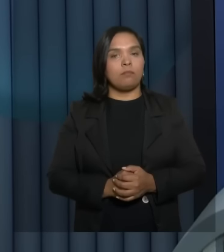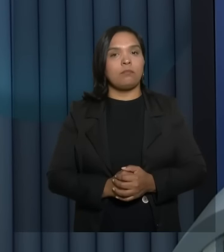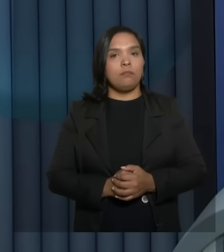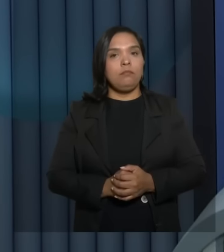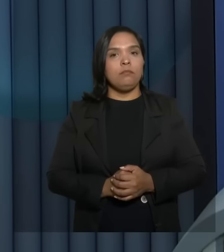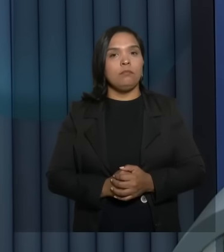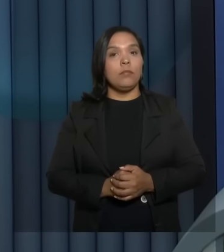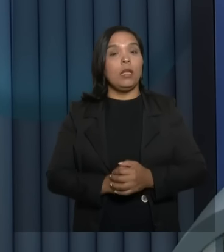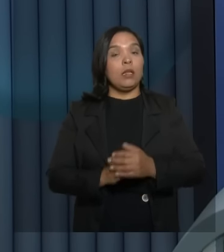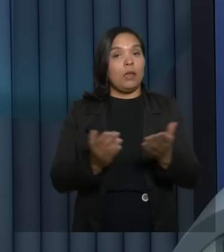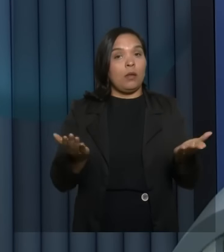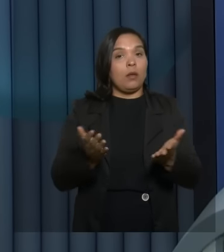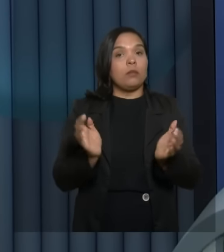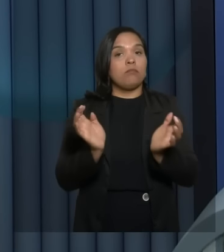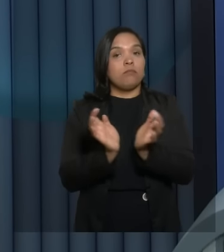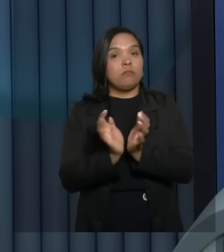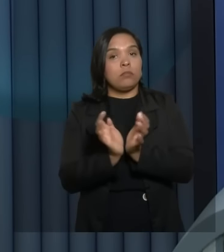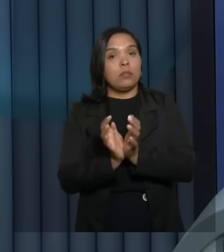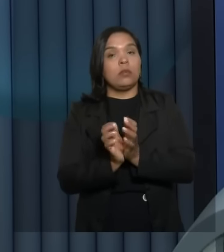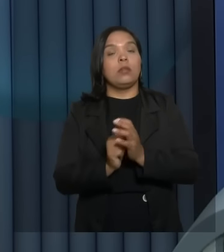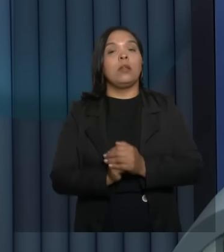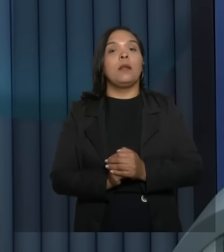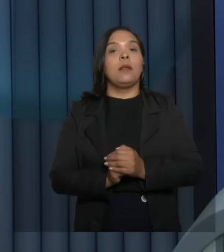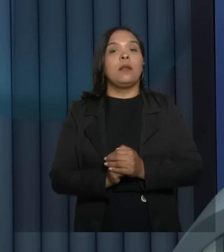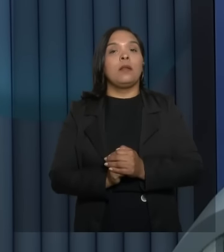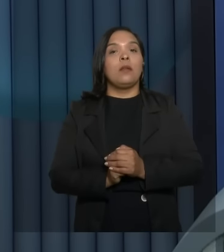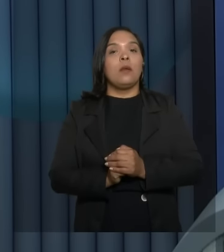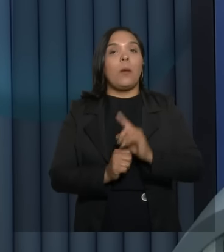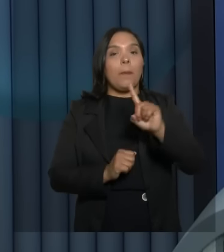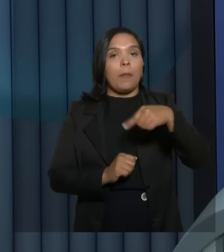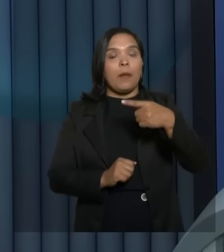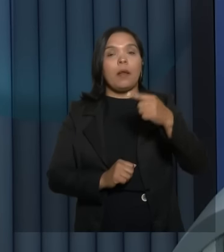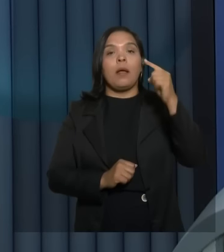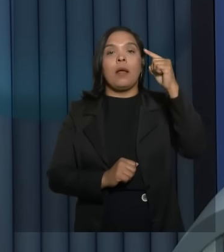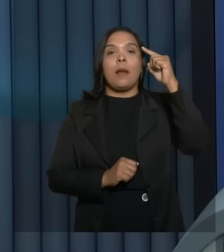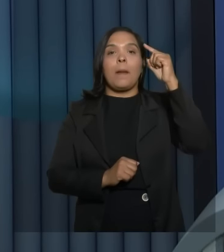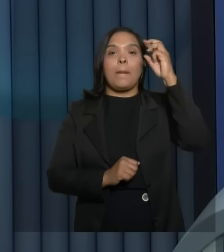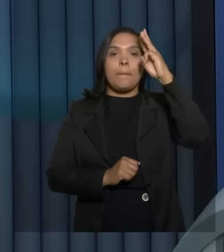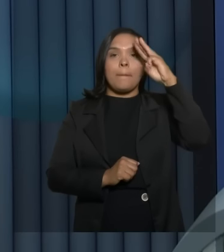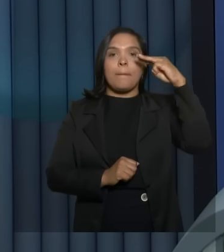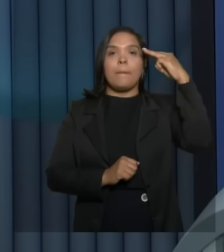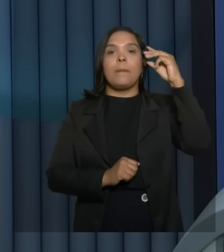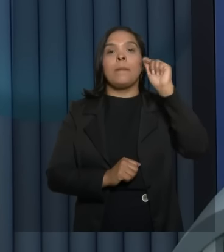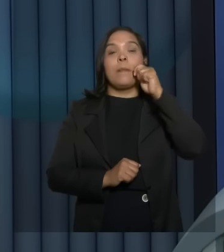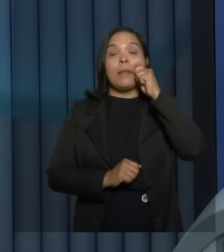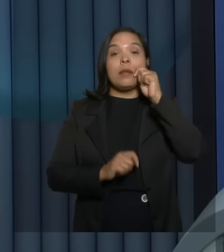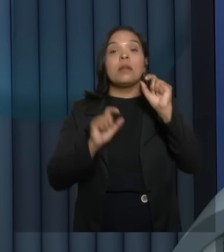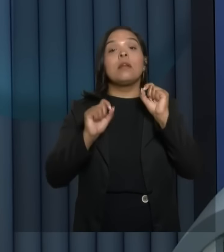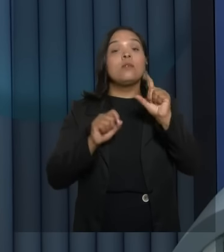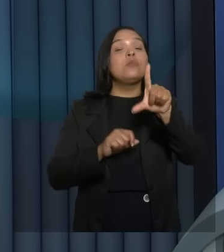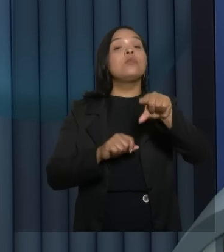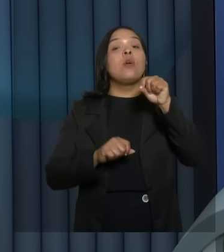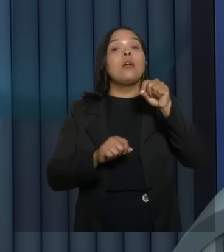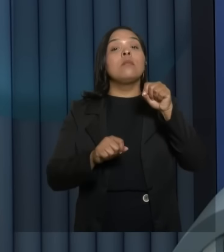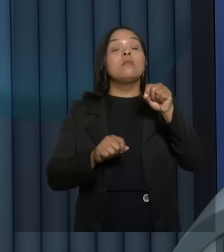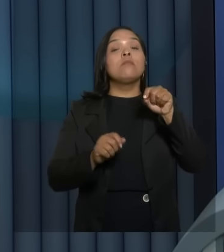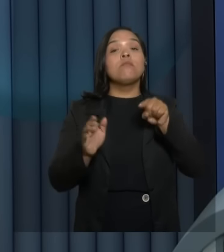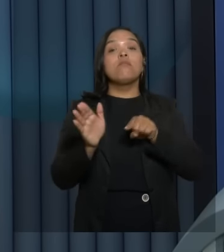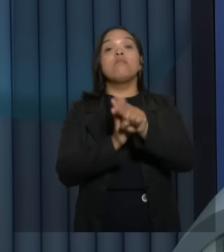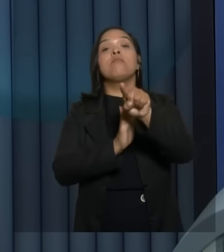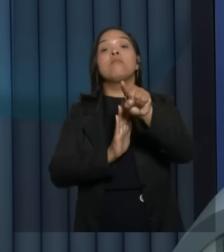Nesse bloco de tema livre o próximo candidato a perguntar é Marcos Adriano candidato quem o senhor escolhe para responder a sua pergunta